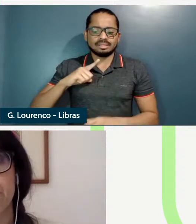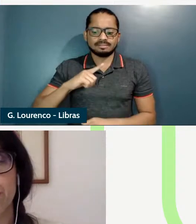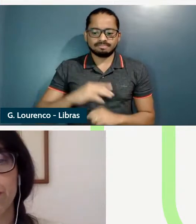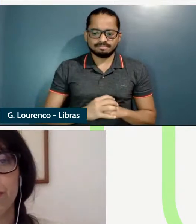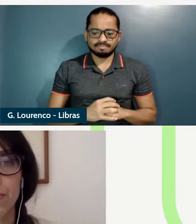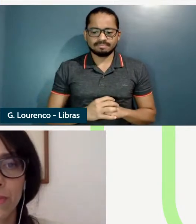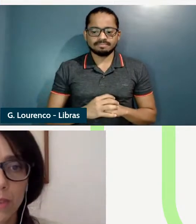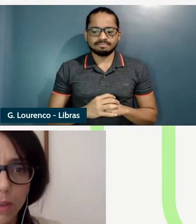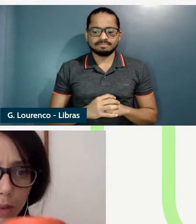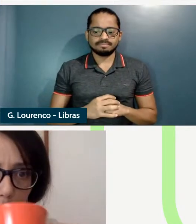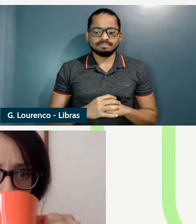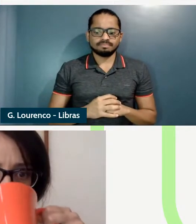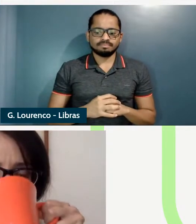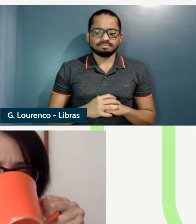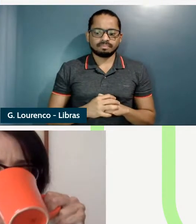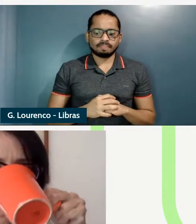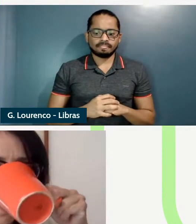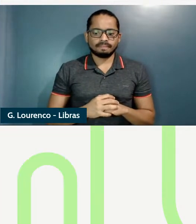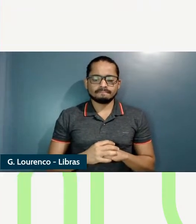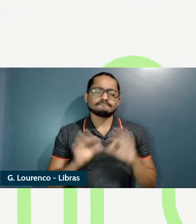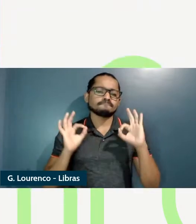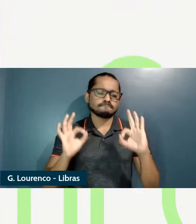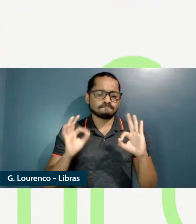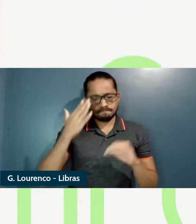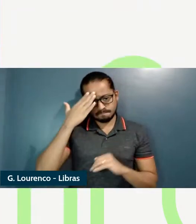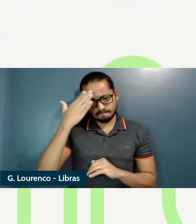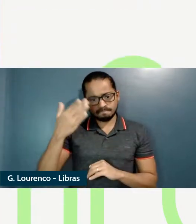muito bem obrigado Bruna